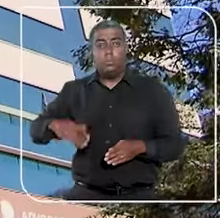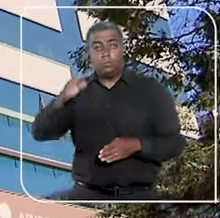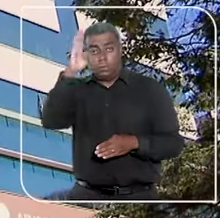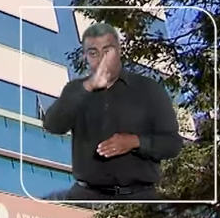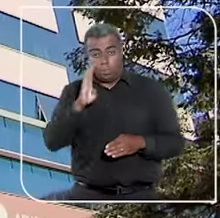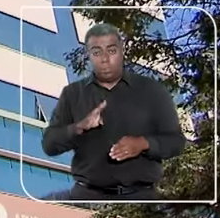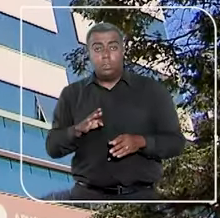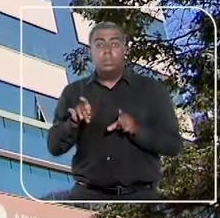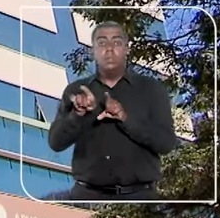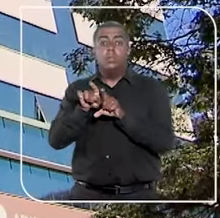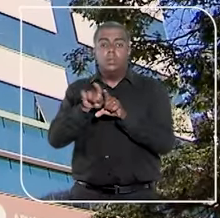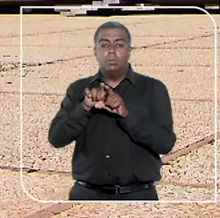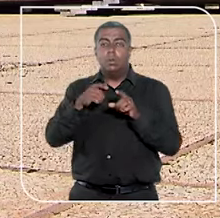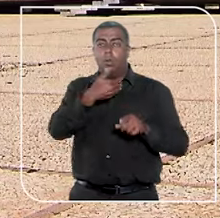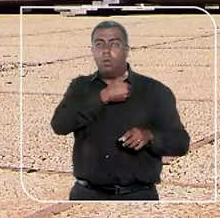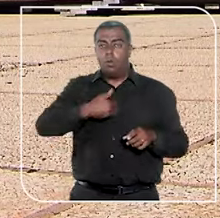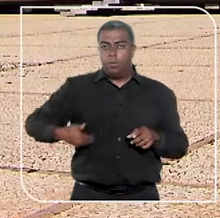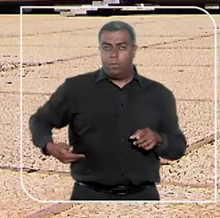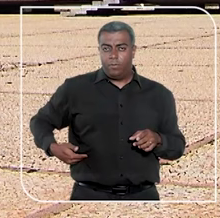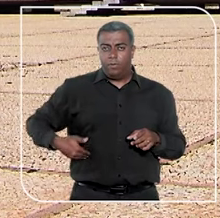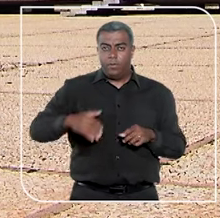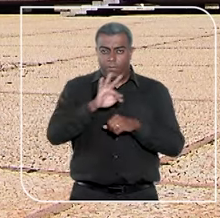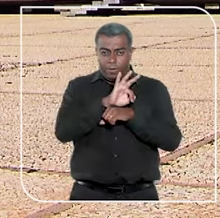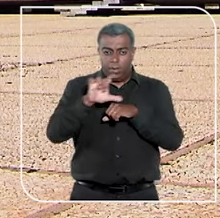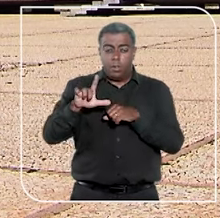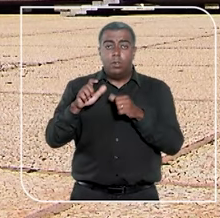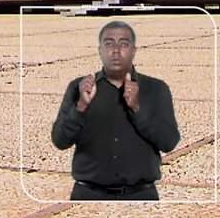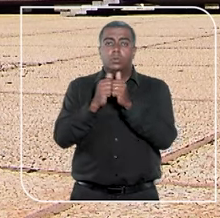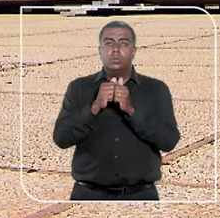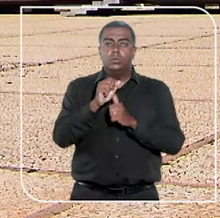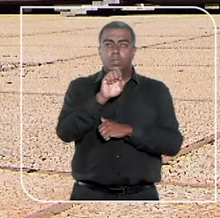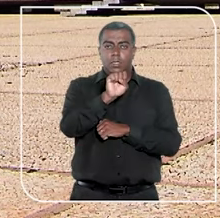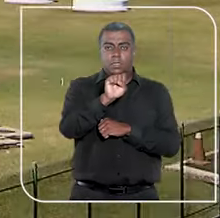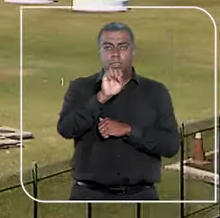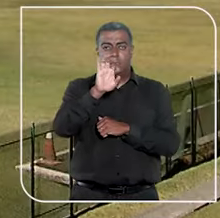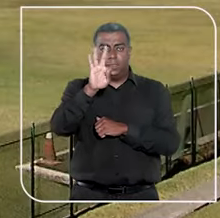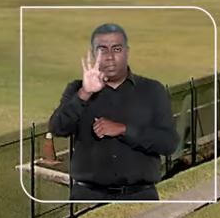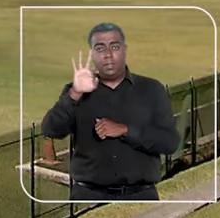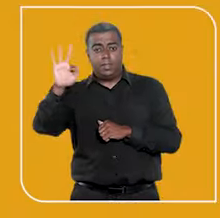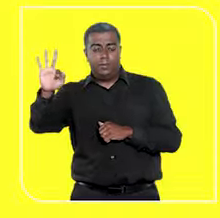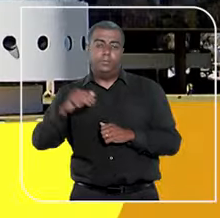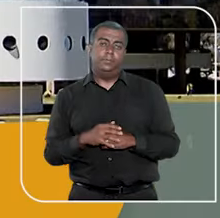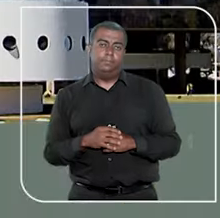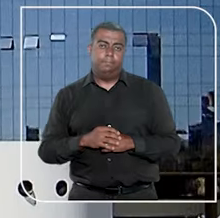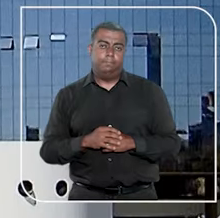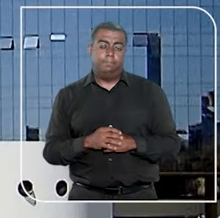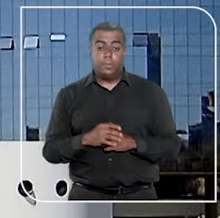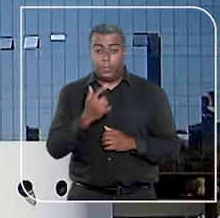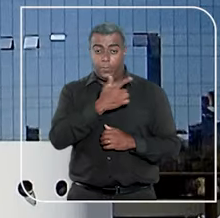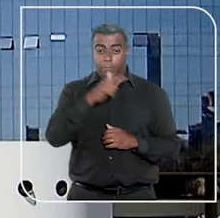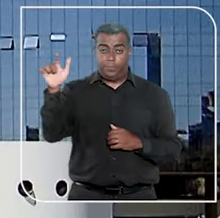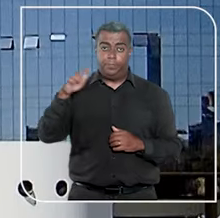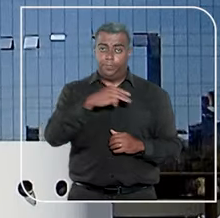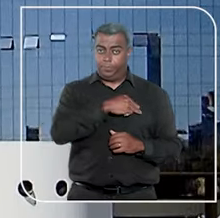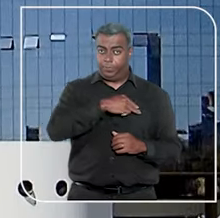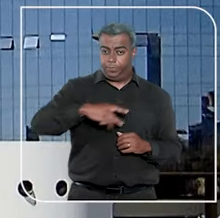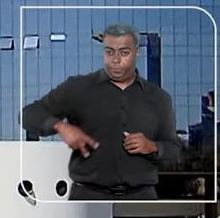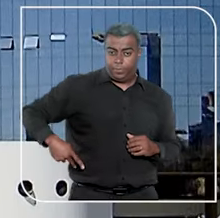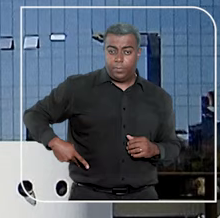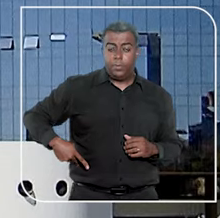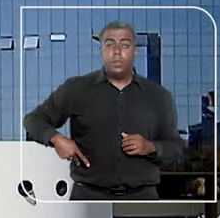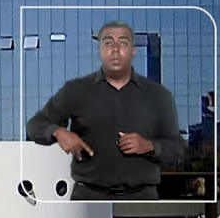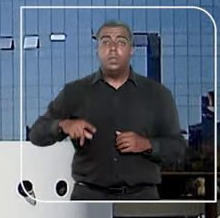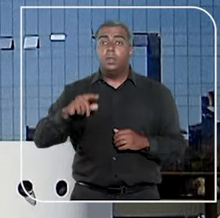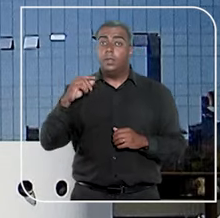e representa a União junto ao Supremo Tribunal Federal. Por fim, temos o Ministério Público como instituição permanente,